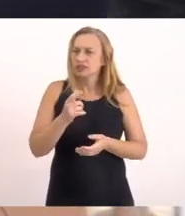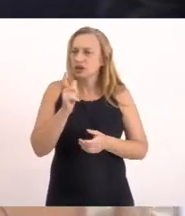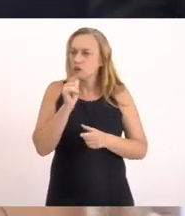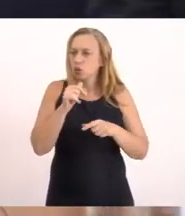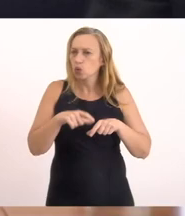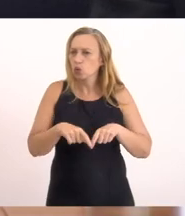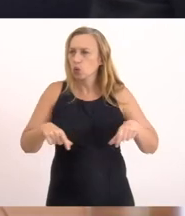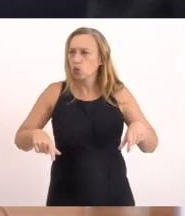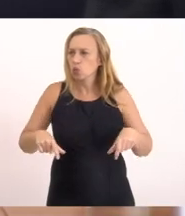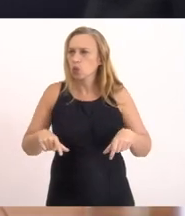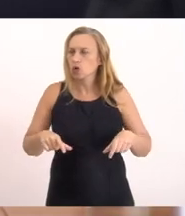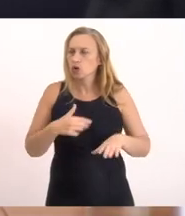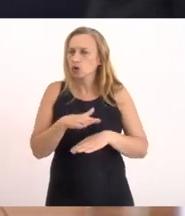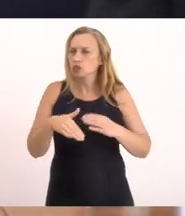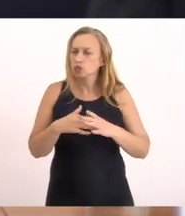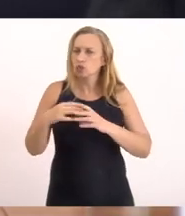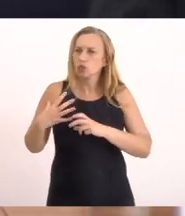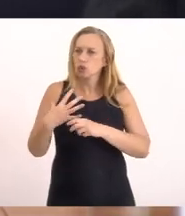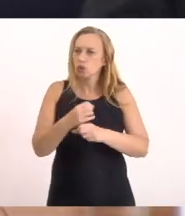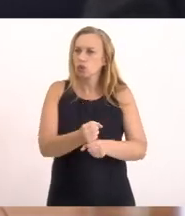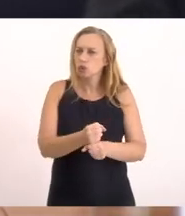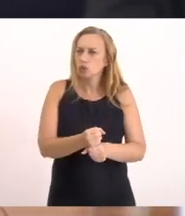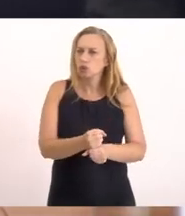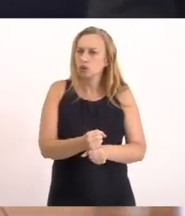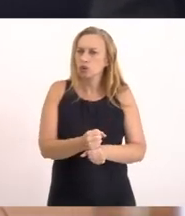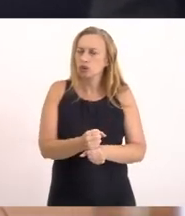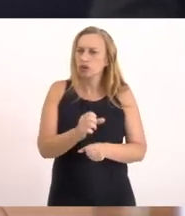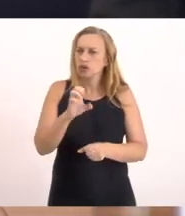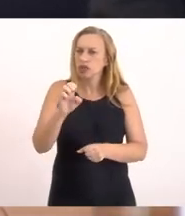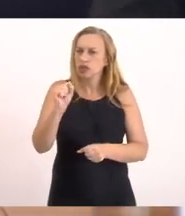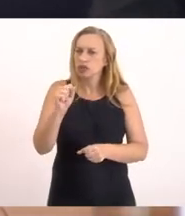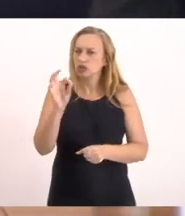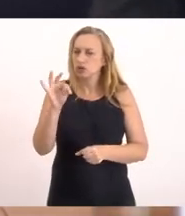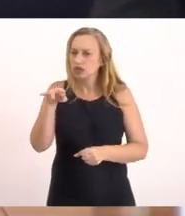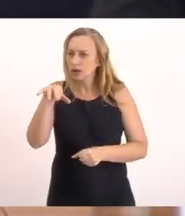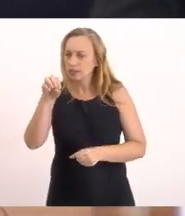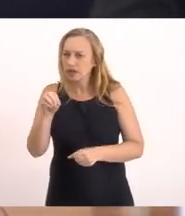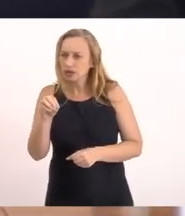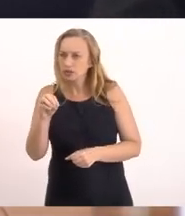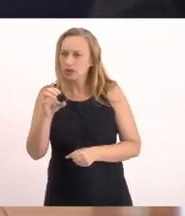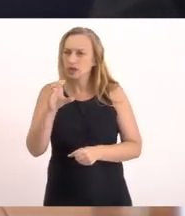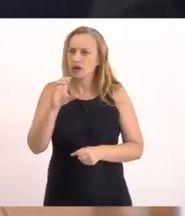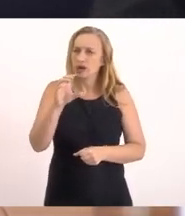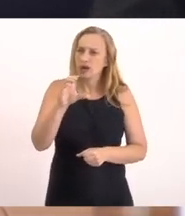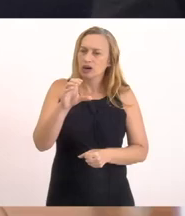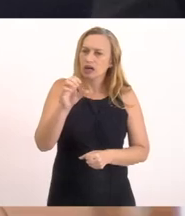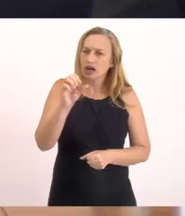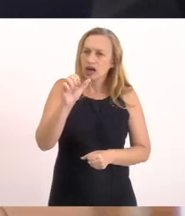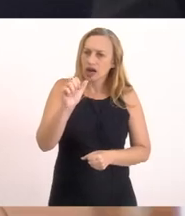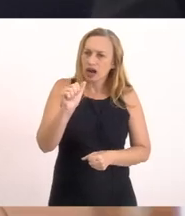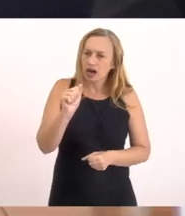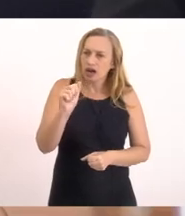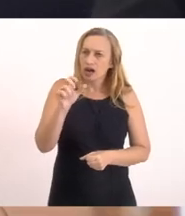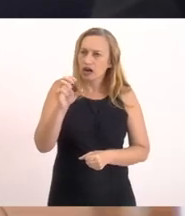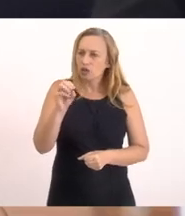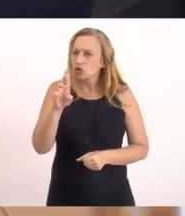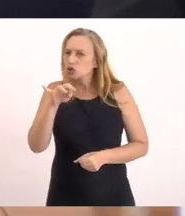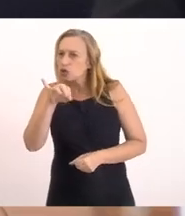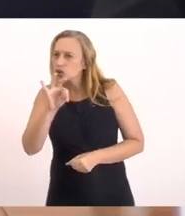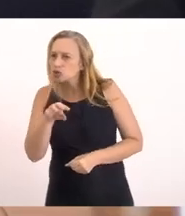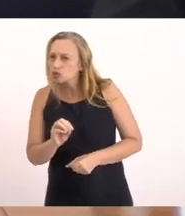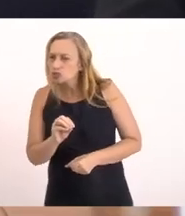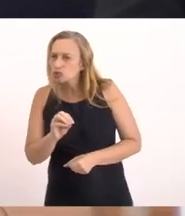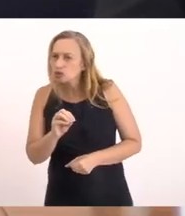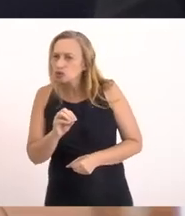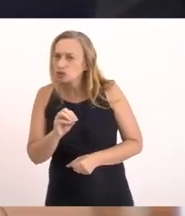E todo aquele cálculo De aporte De esgotamento sanitário De agrotóxico De fertilizantes Dentro da lagoa E